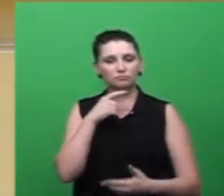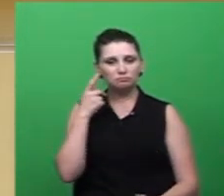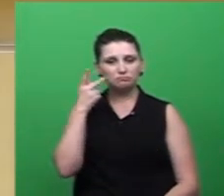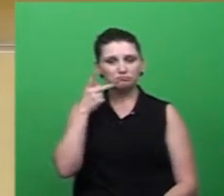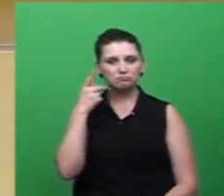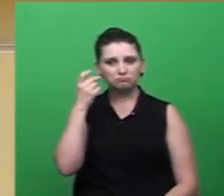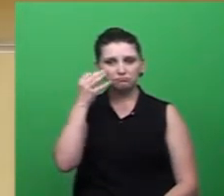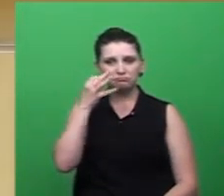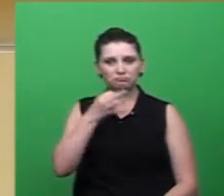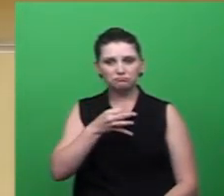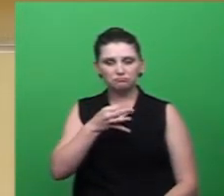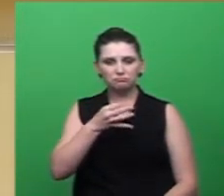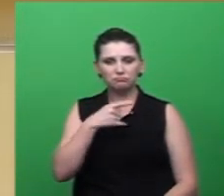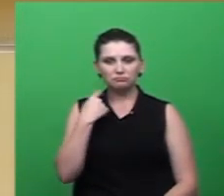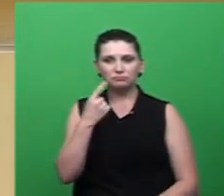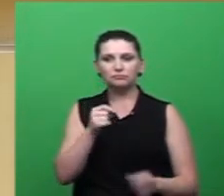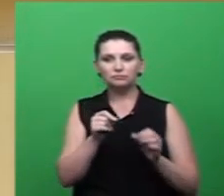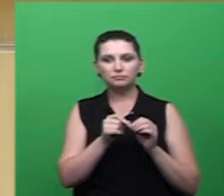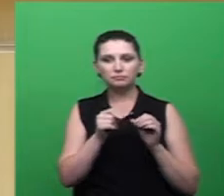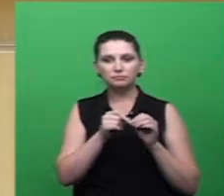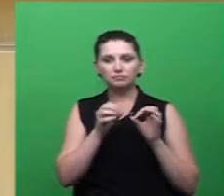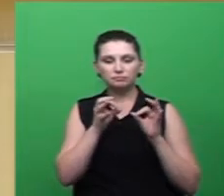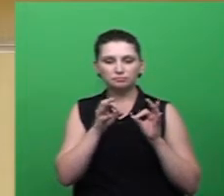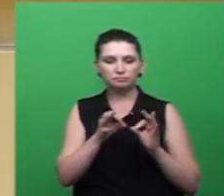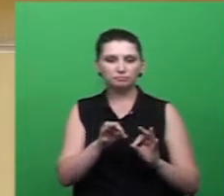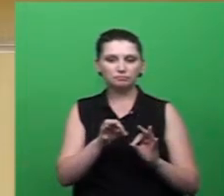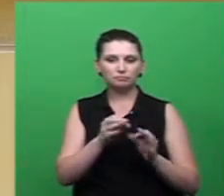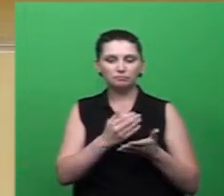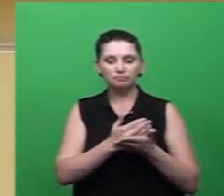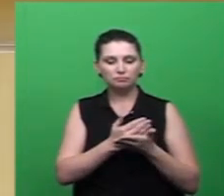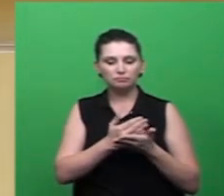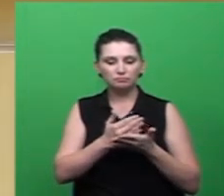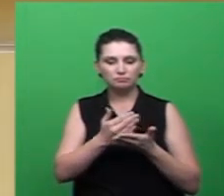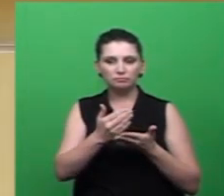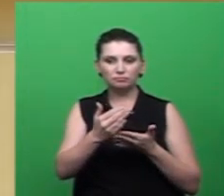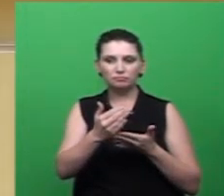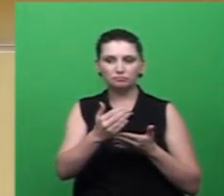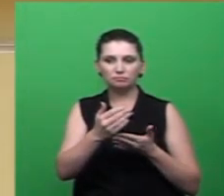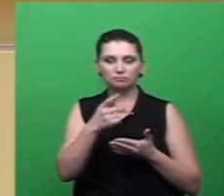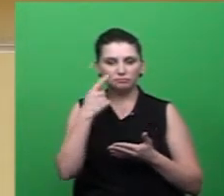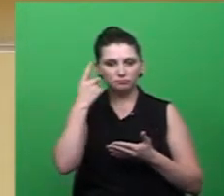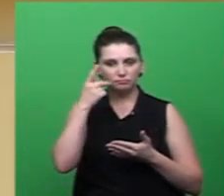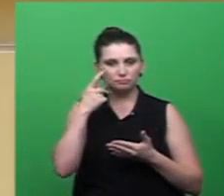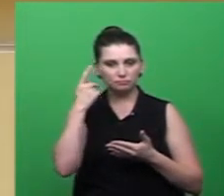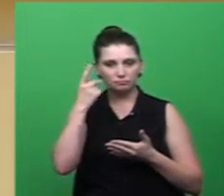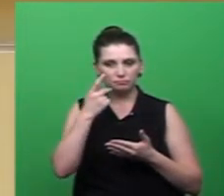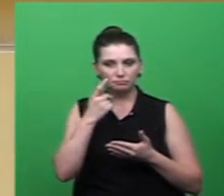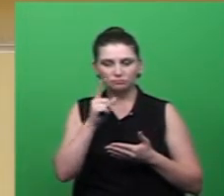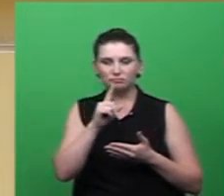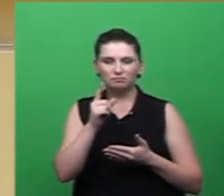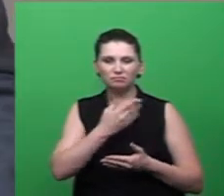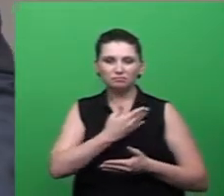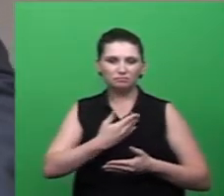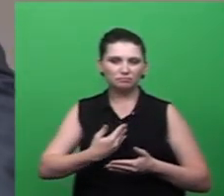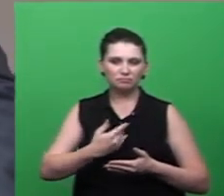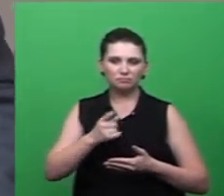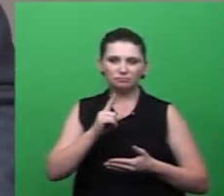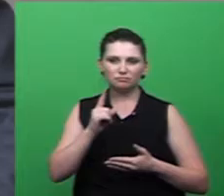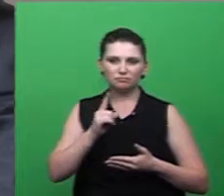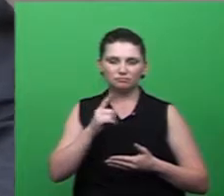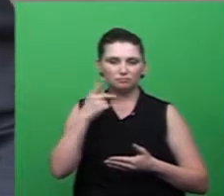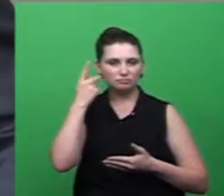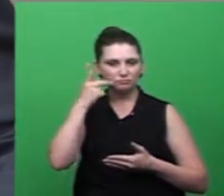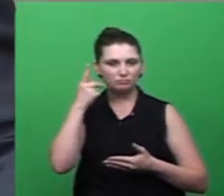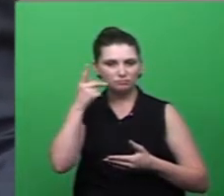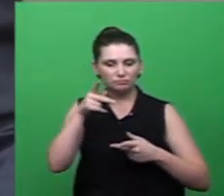que foi efetuada ao longo do tempo. Uma política pública, não uma política de governo. Mas